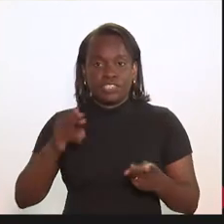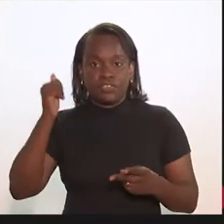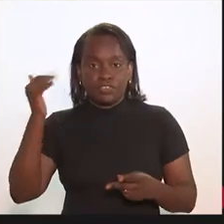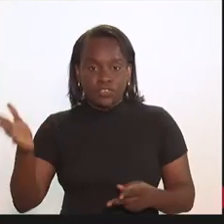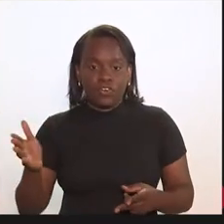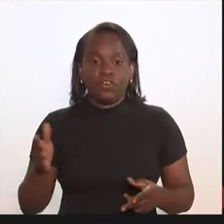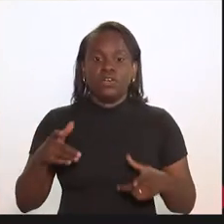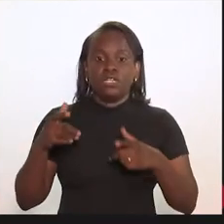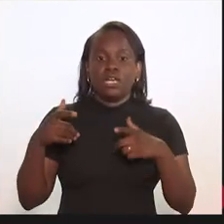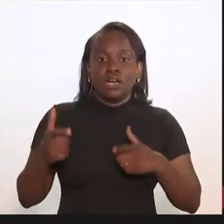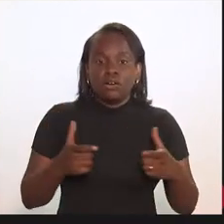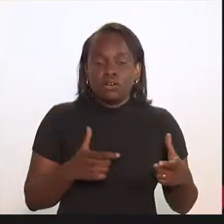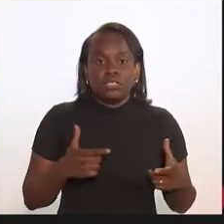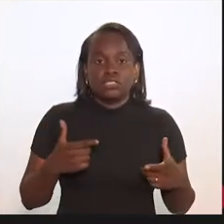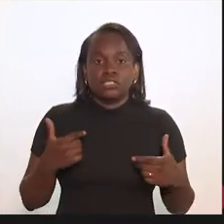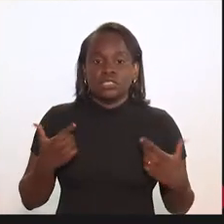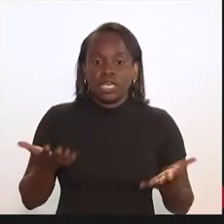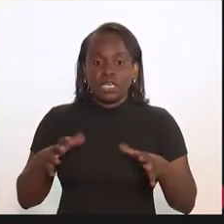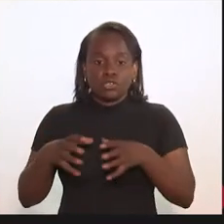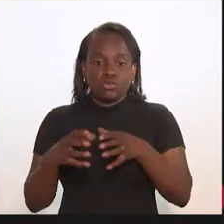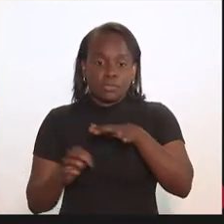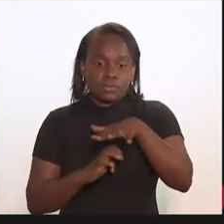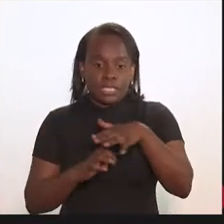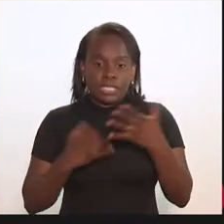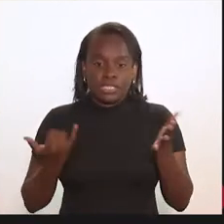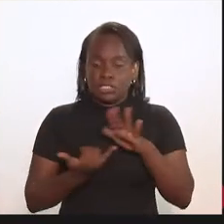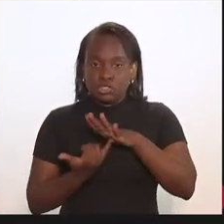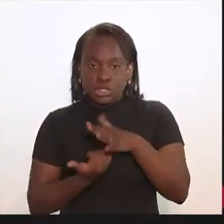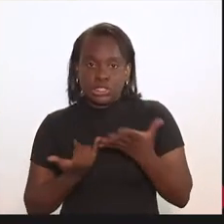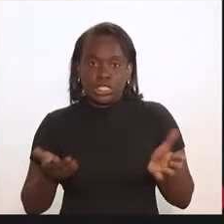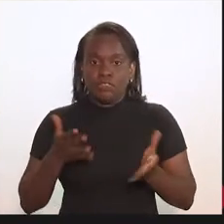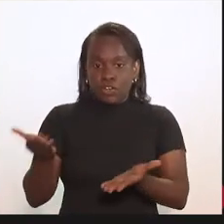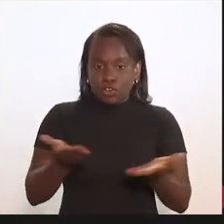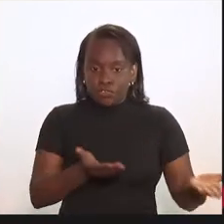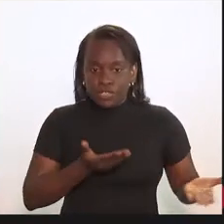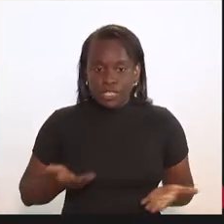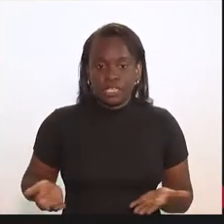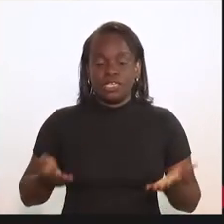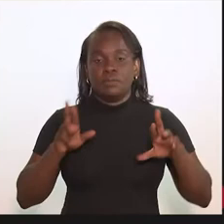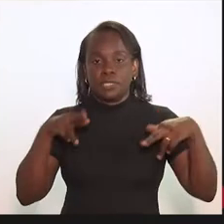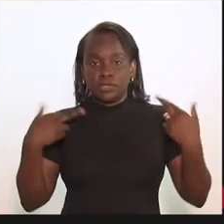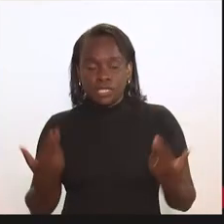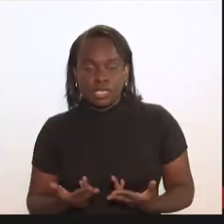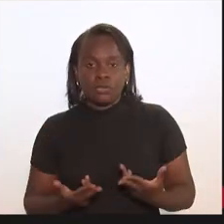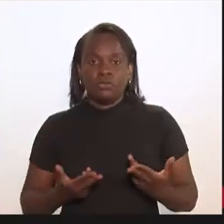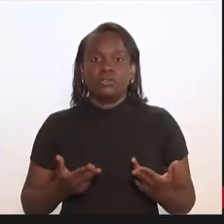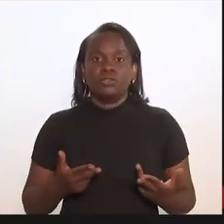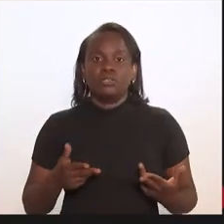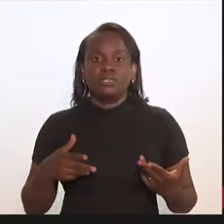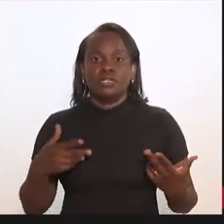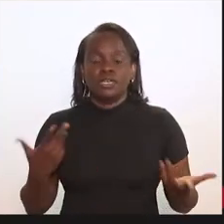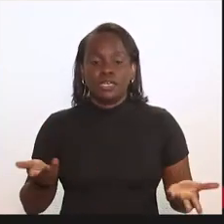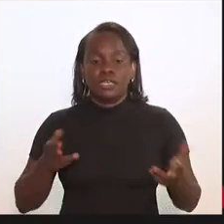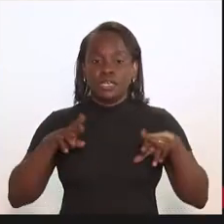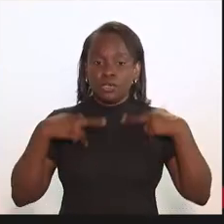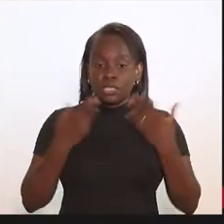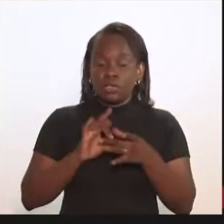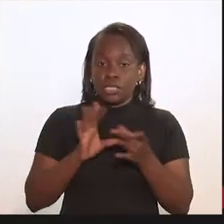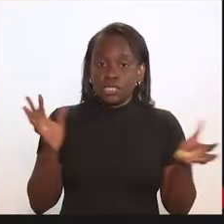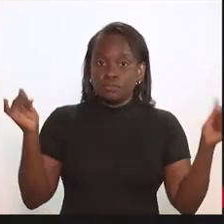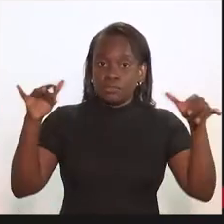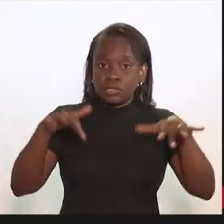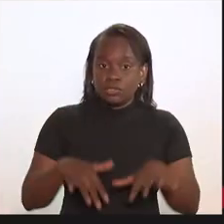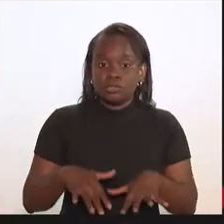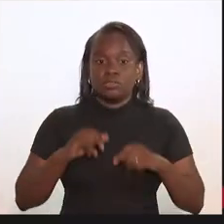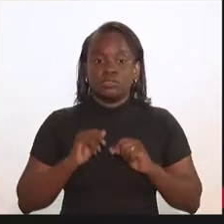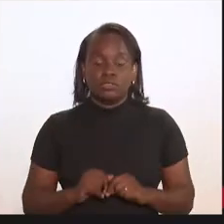visitas externas, quais são as entidades que nós vamos convidar para uma reunião, audiências